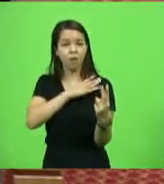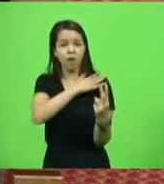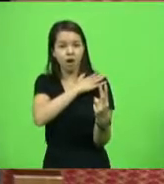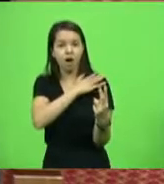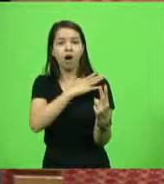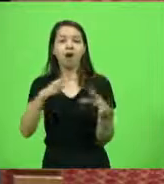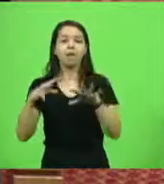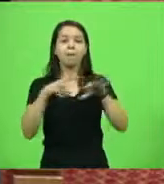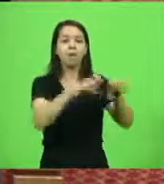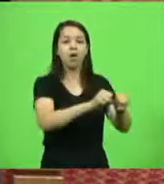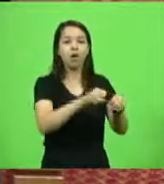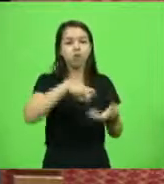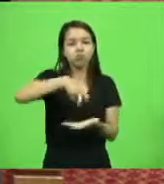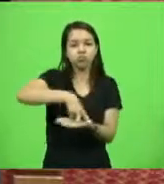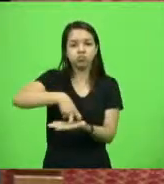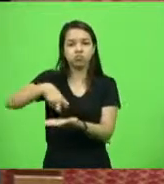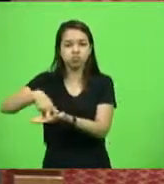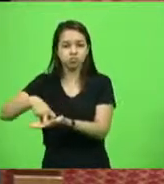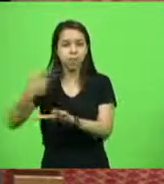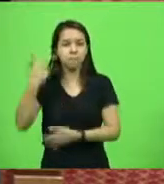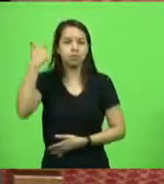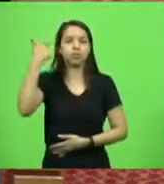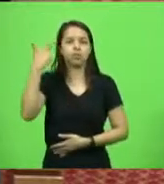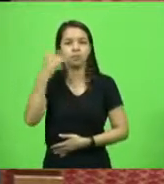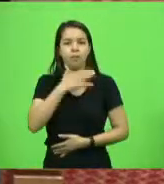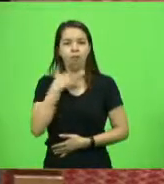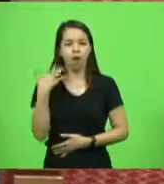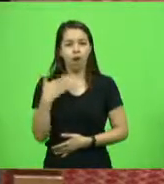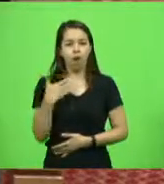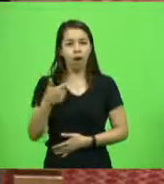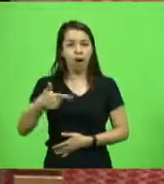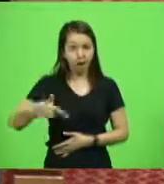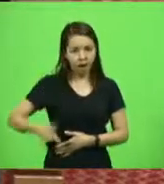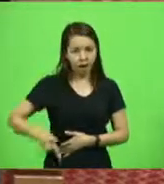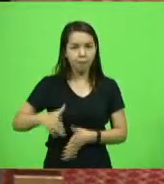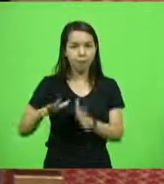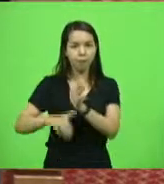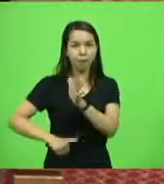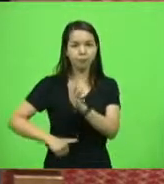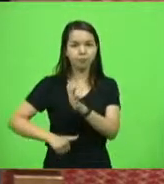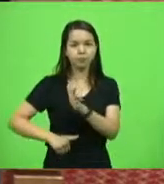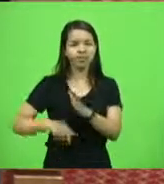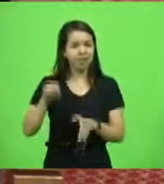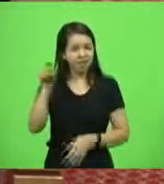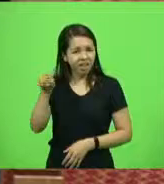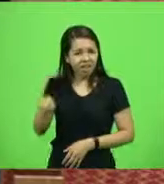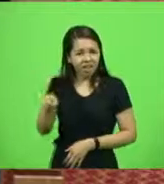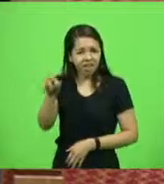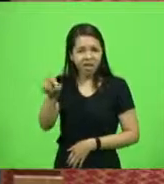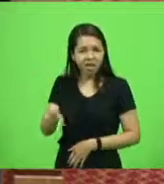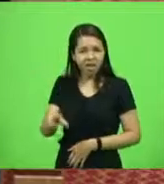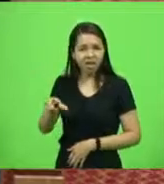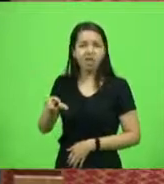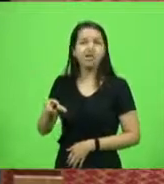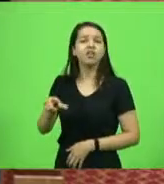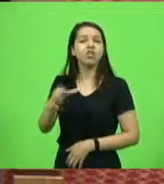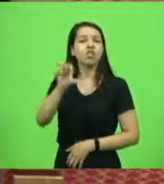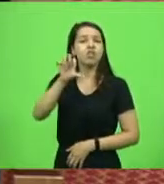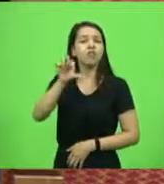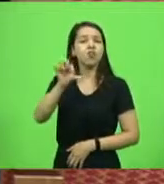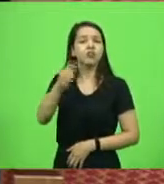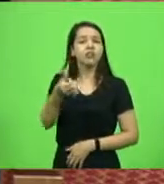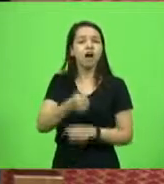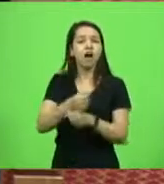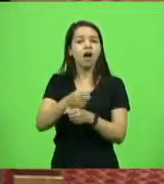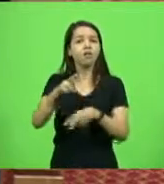e tiveram as suas armas roubadas. Esse bandido com 96 anos estava foragido porque foi